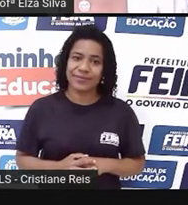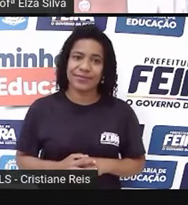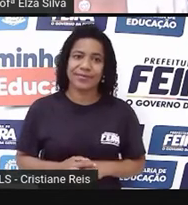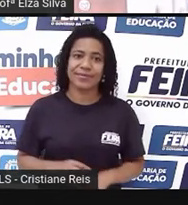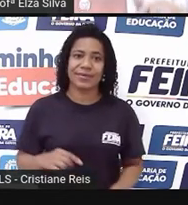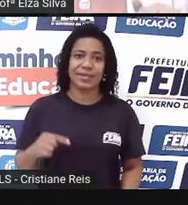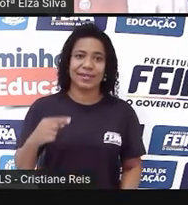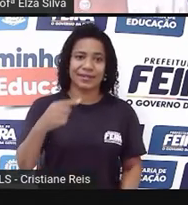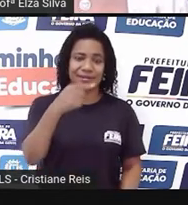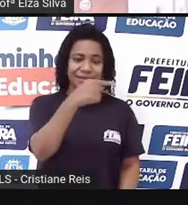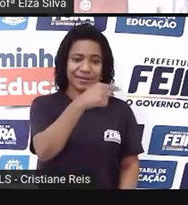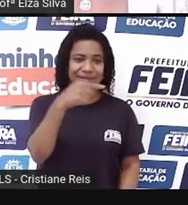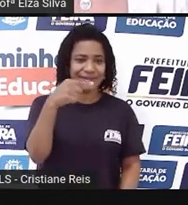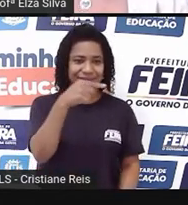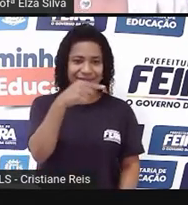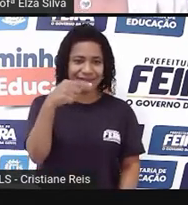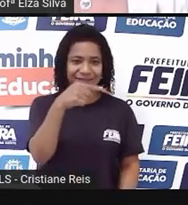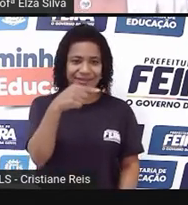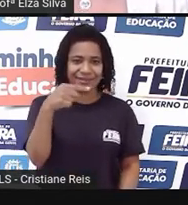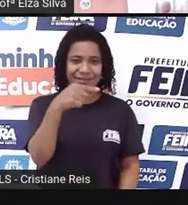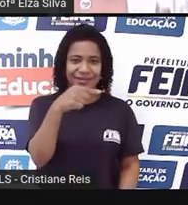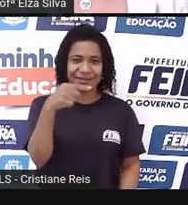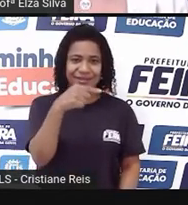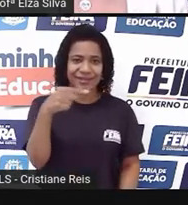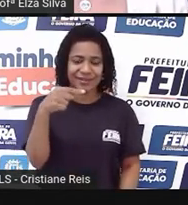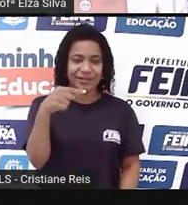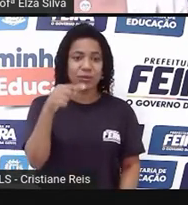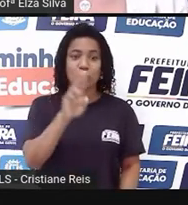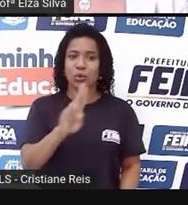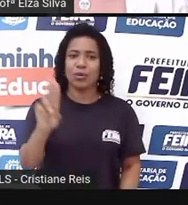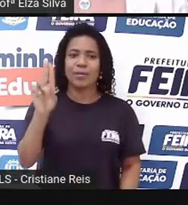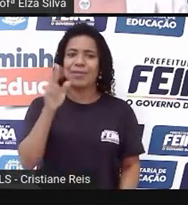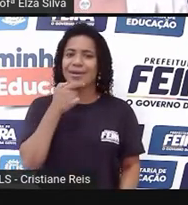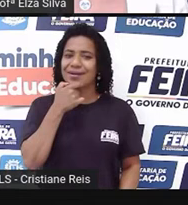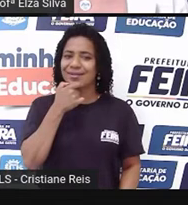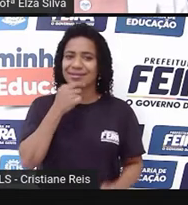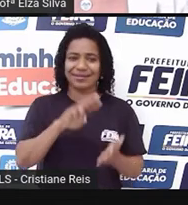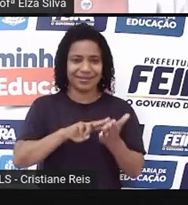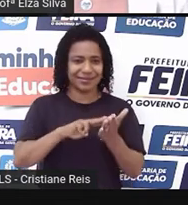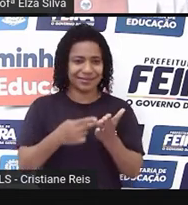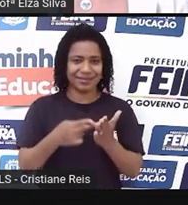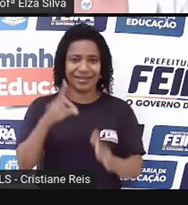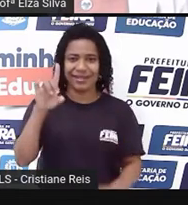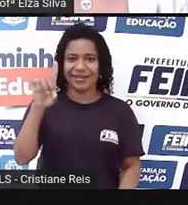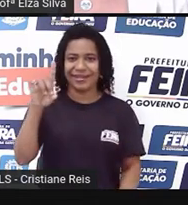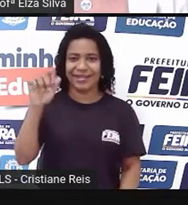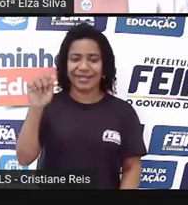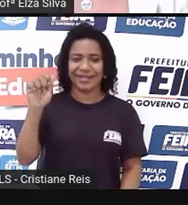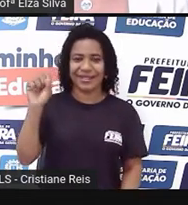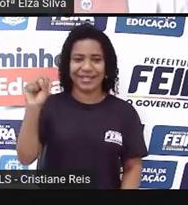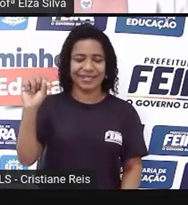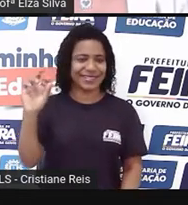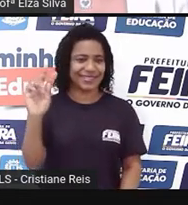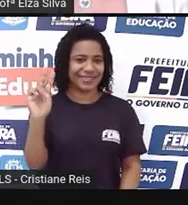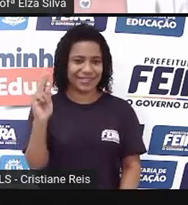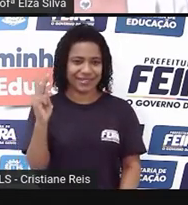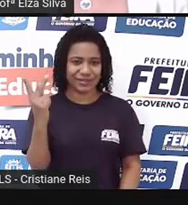traço de união ou hífen, eles chamam de dash. dash l-i